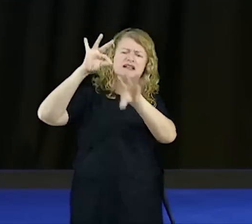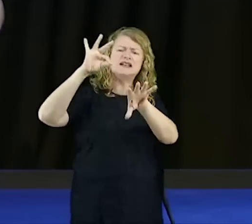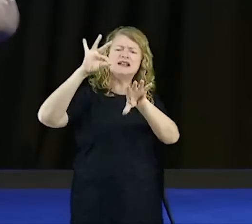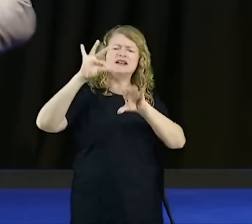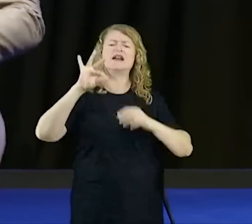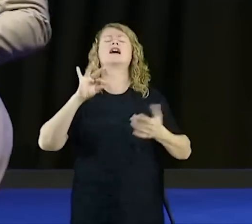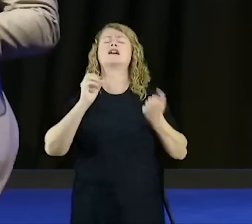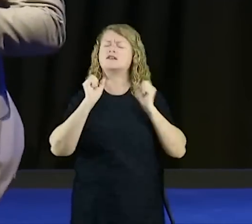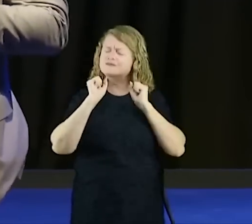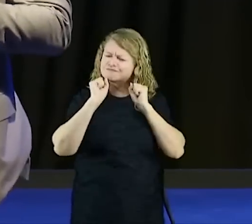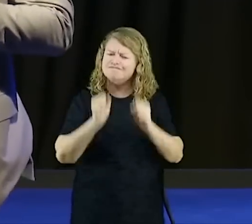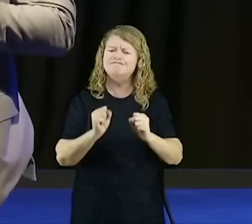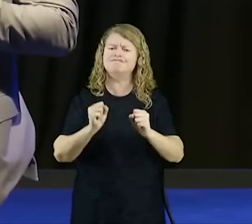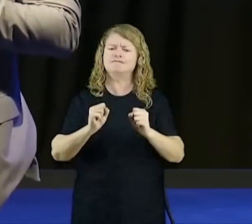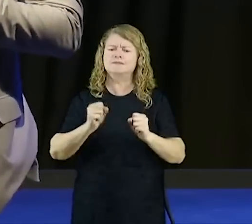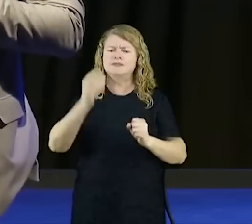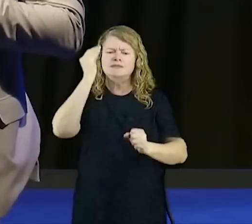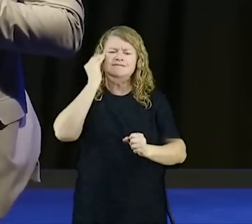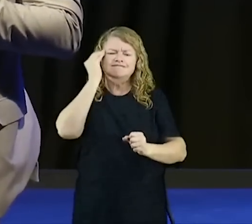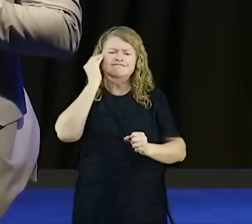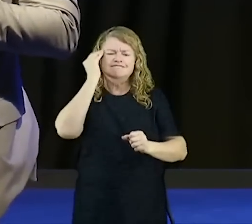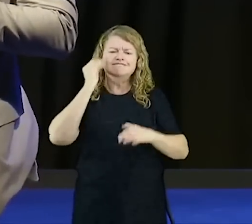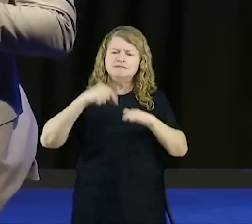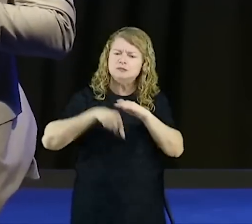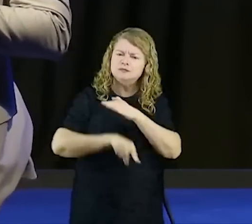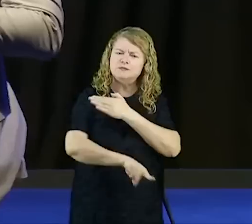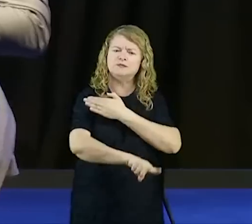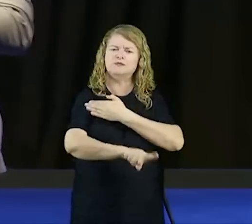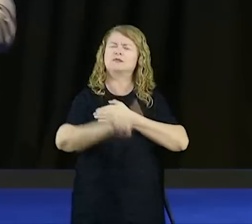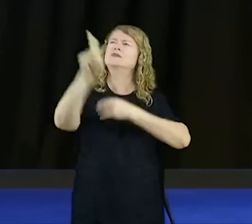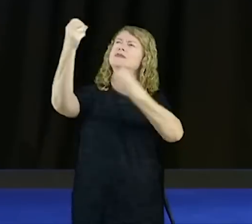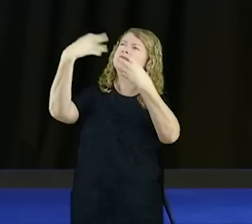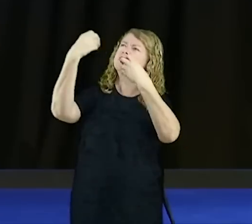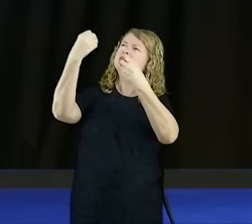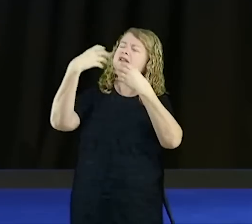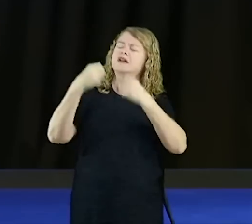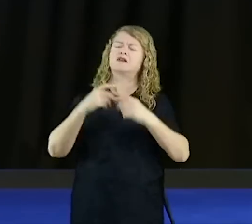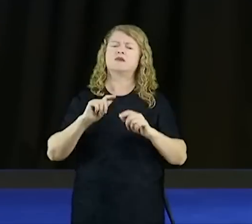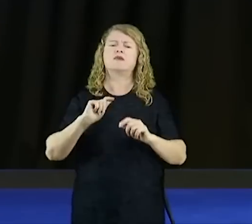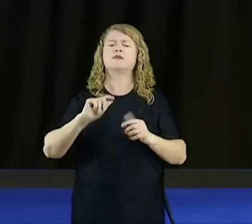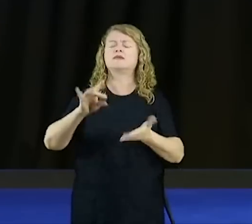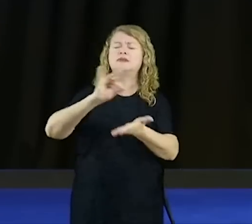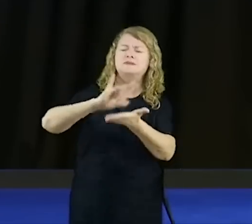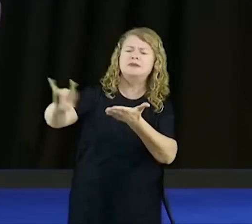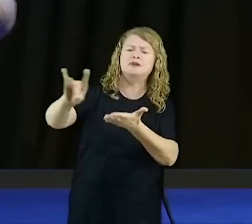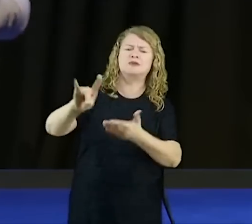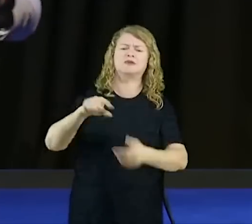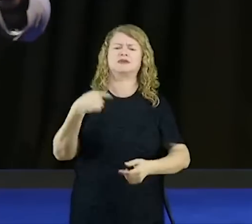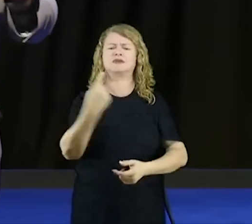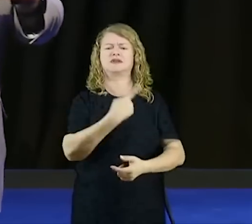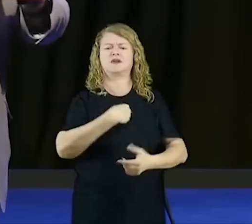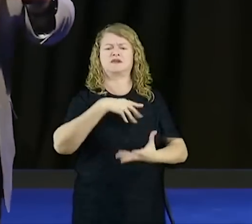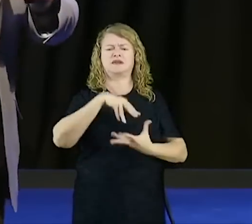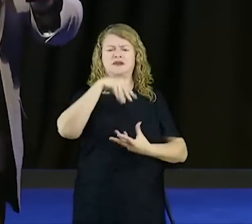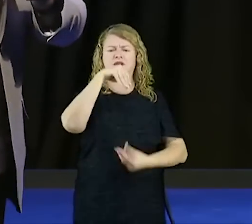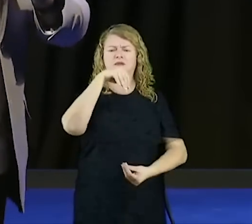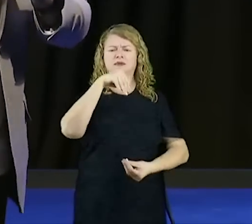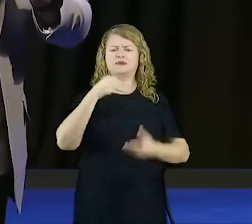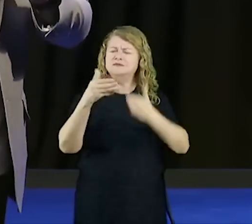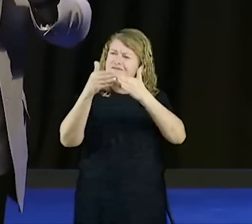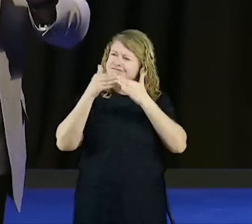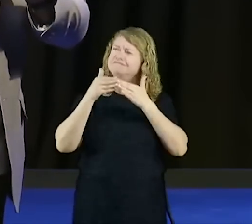naquilo que o Senhor tem nos ensinado, a respeito do inimigo de nossas almas, nós te pedimos assim,